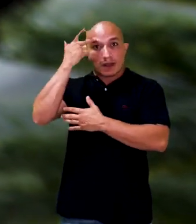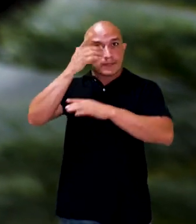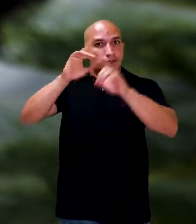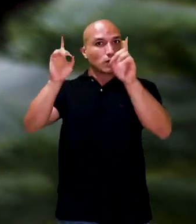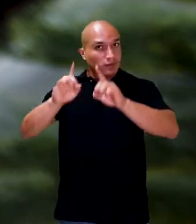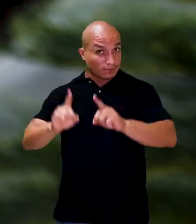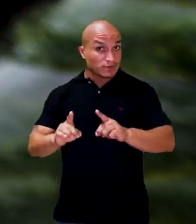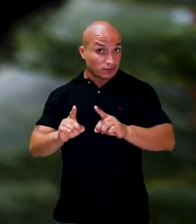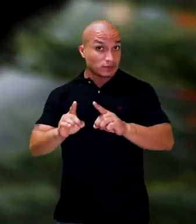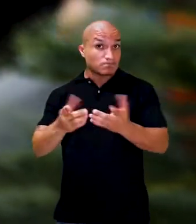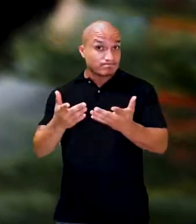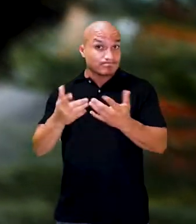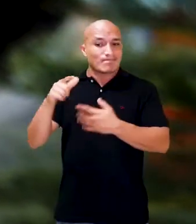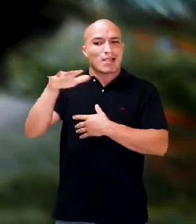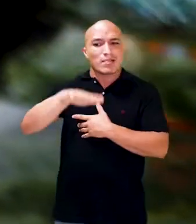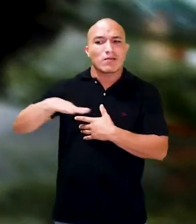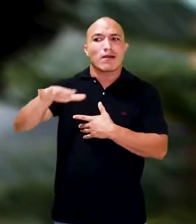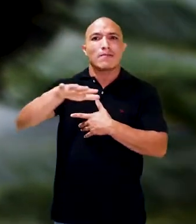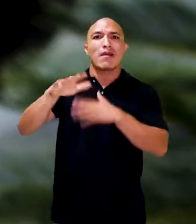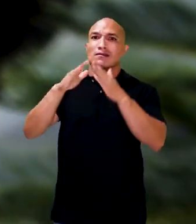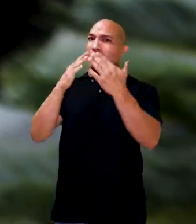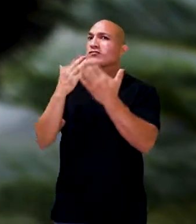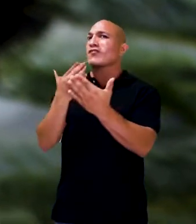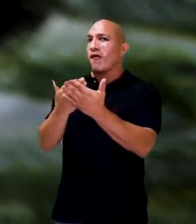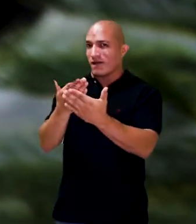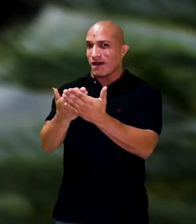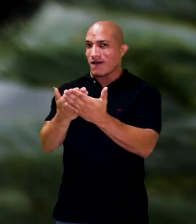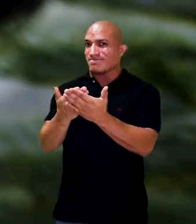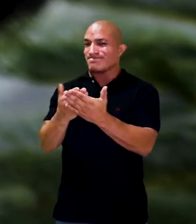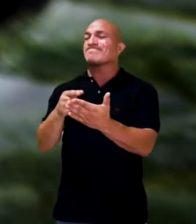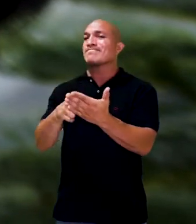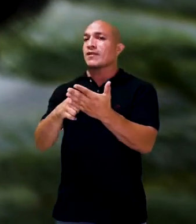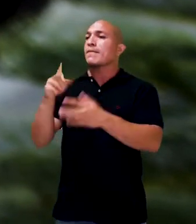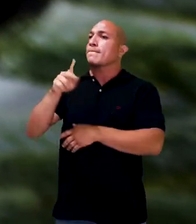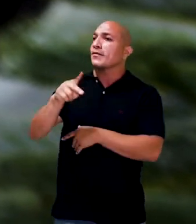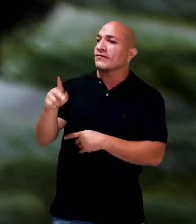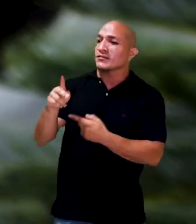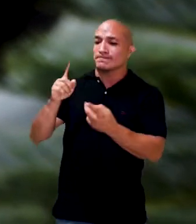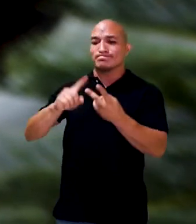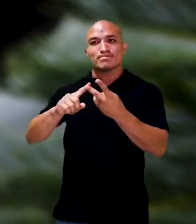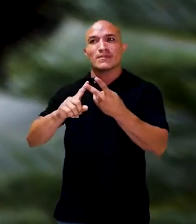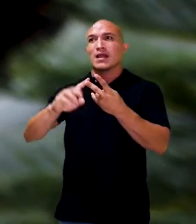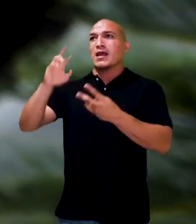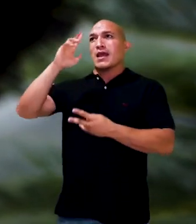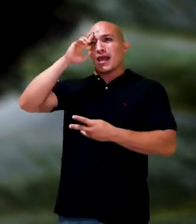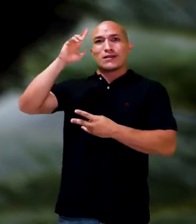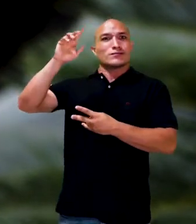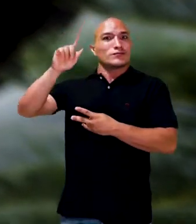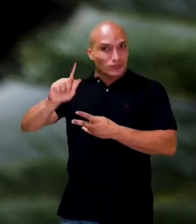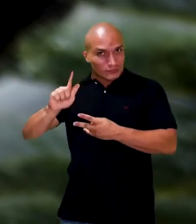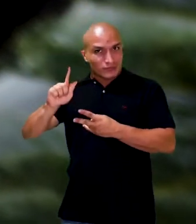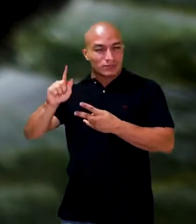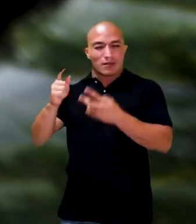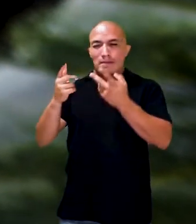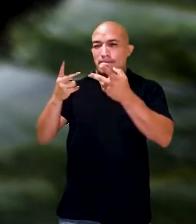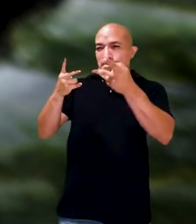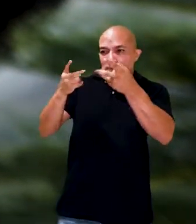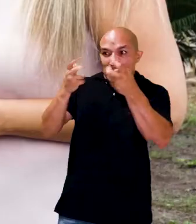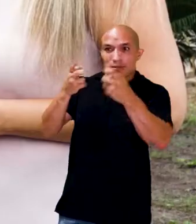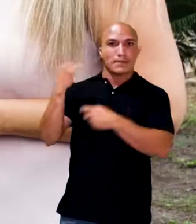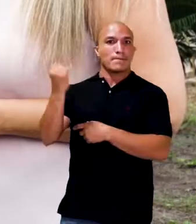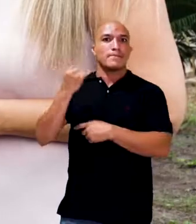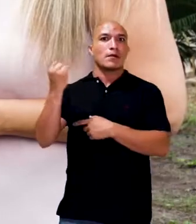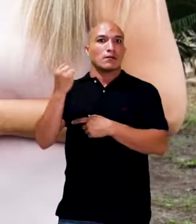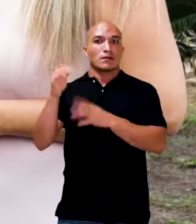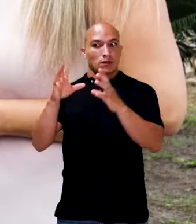da importância da pessoa com deficiência no ambiente escolar. É fazer com que professores, gestores